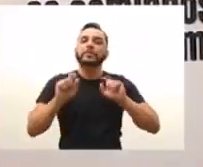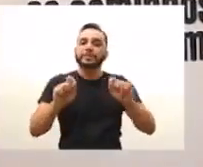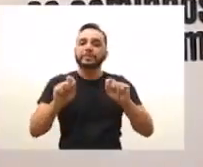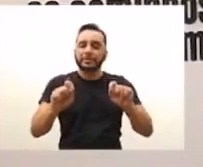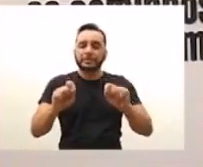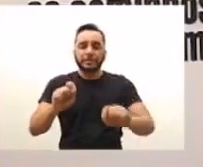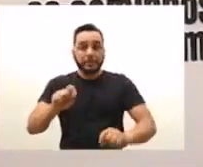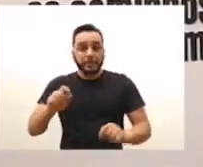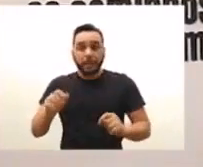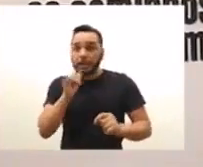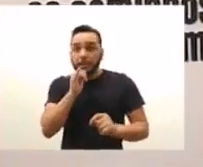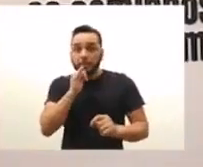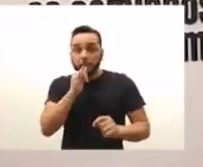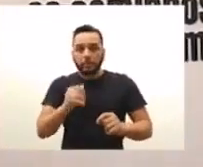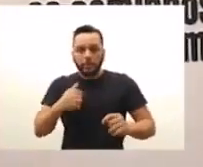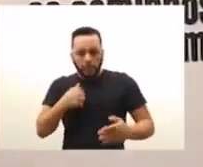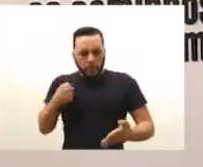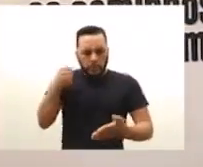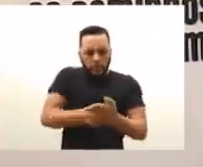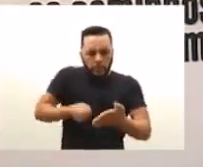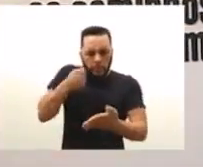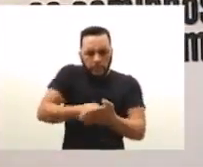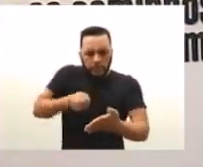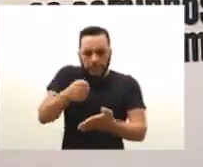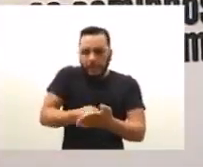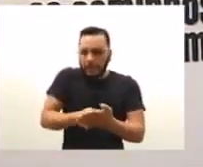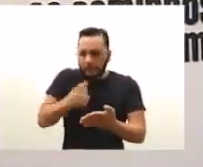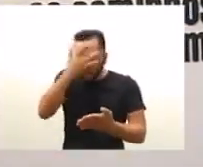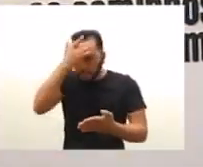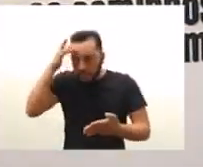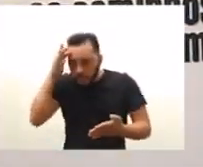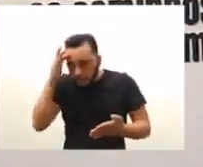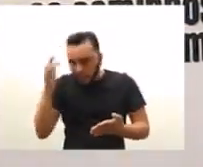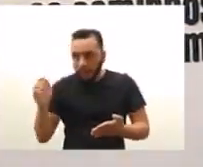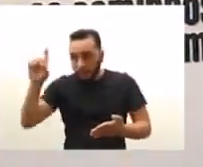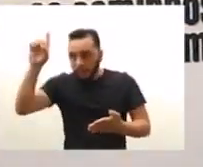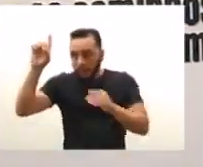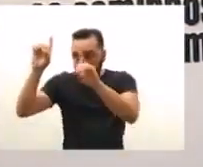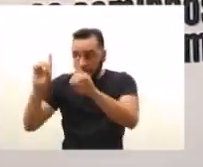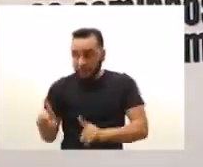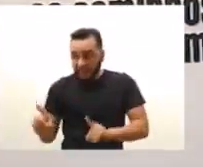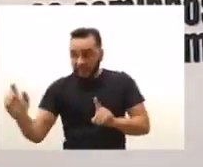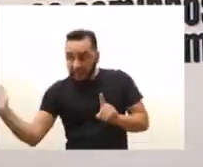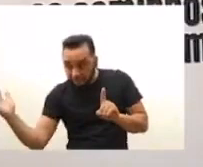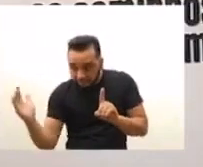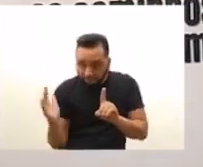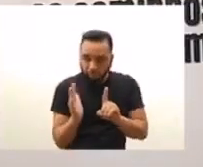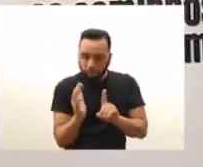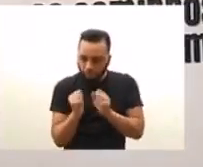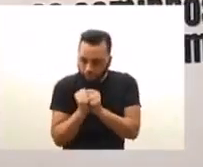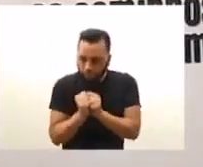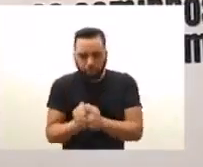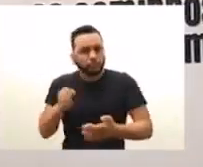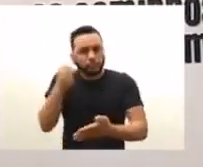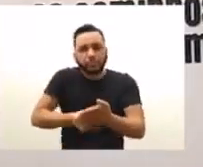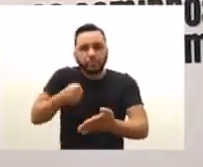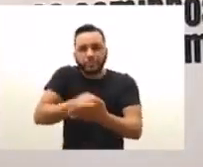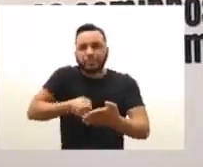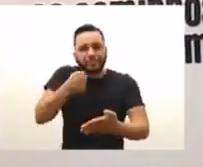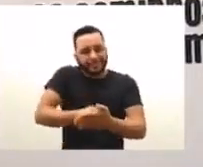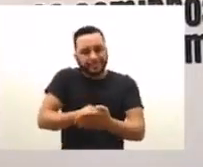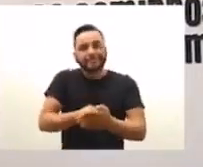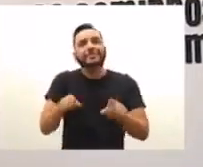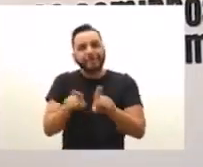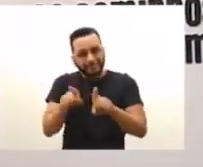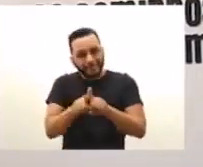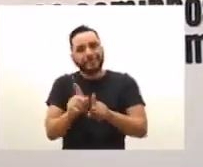um nada sobre nós sem nós. Então, que evidencia a importância da participação ativa da pessoa com deficiência em todos